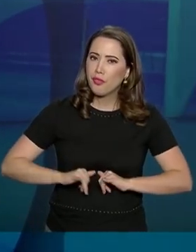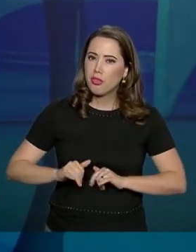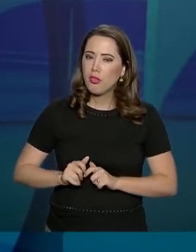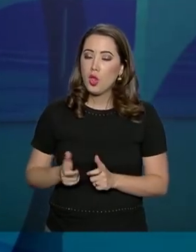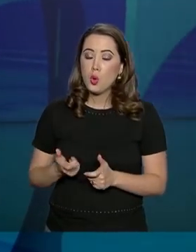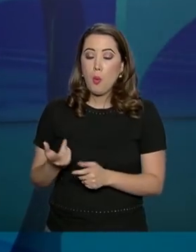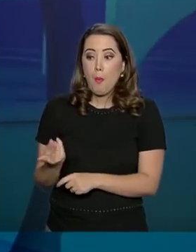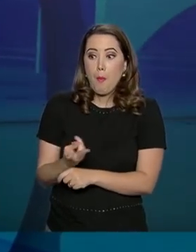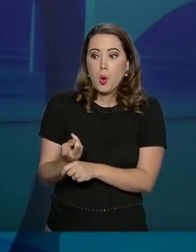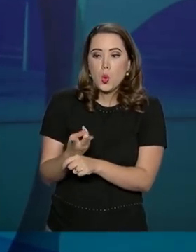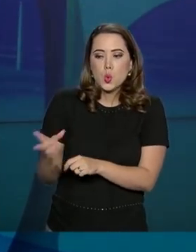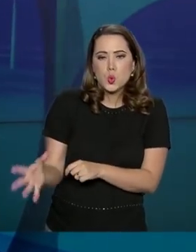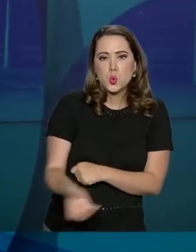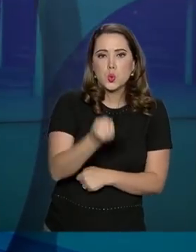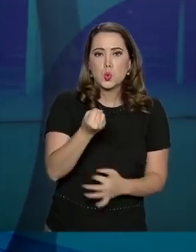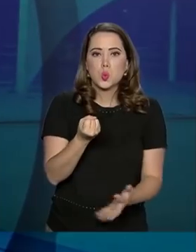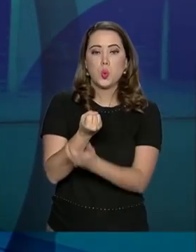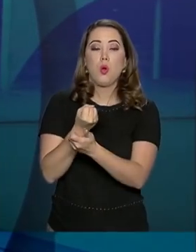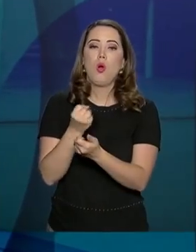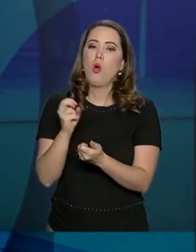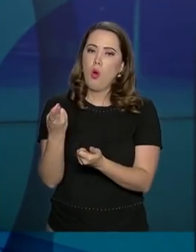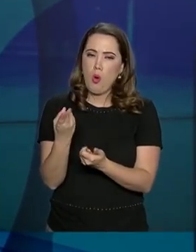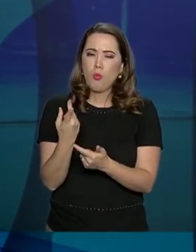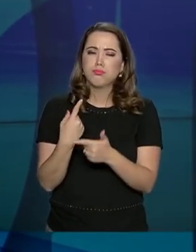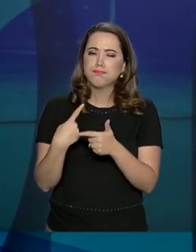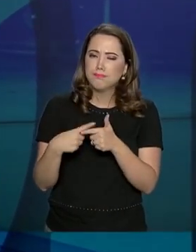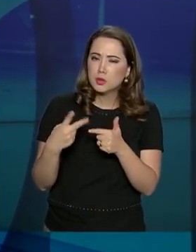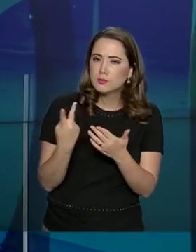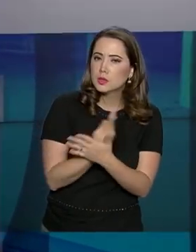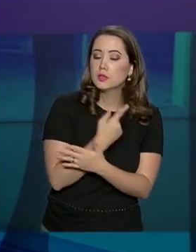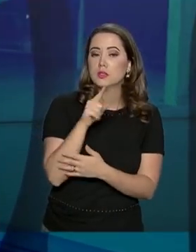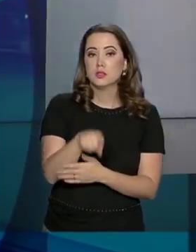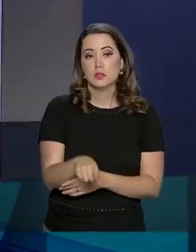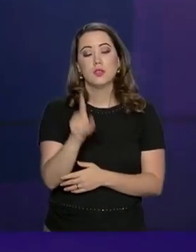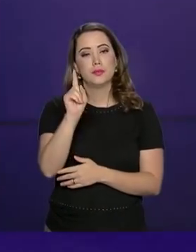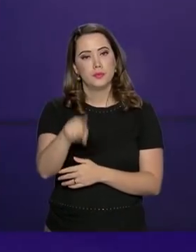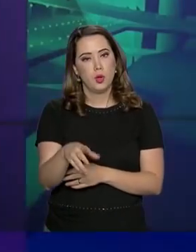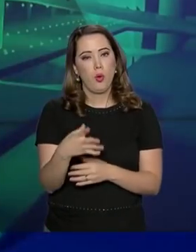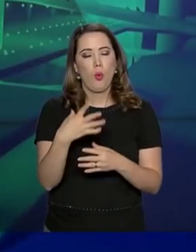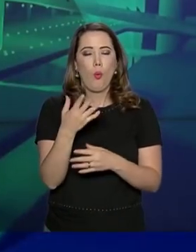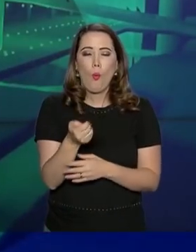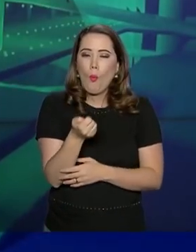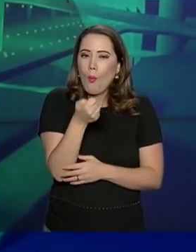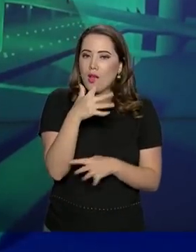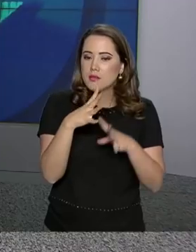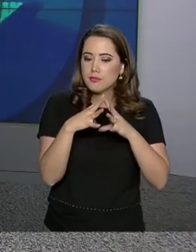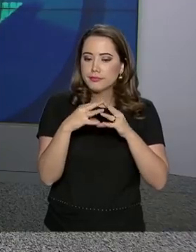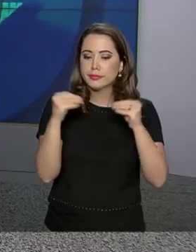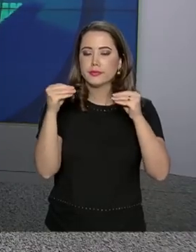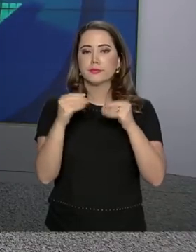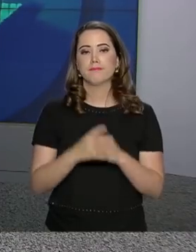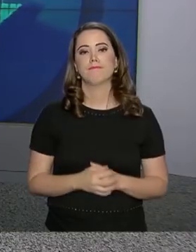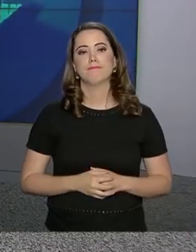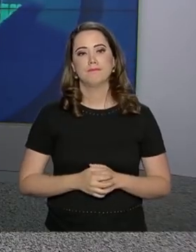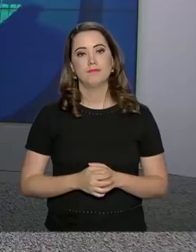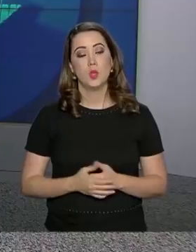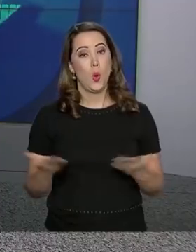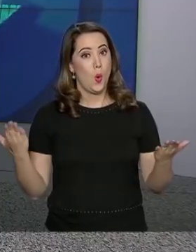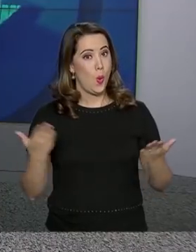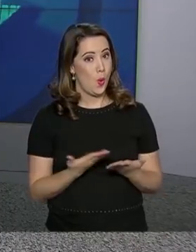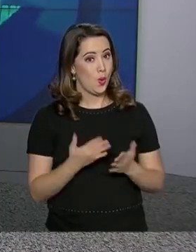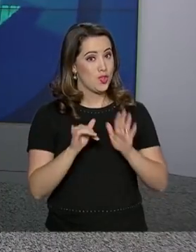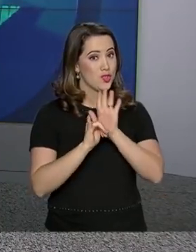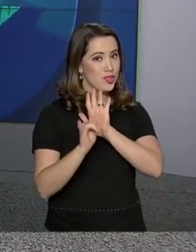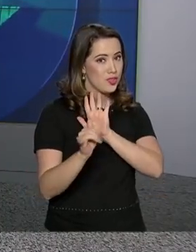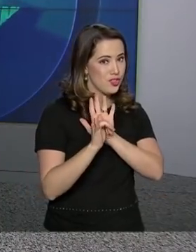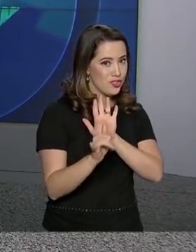ilegal ou de captura acidental. O peixe-boi da Amazônia é uma espécie ameaçada de extinção. Saiu hoje o edital do